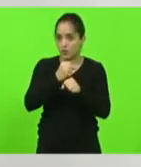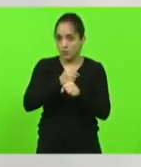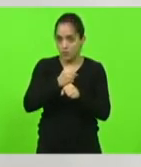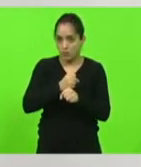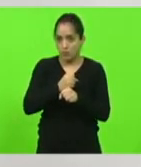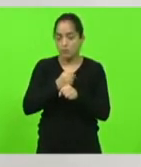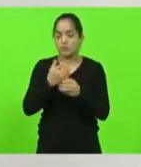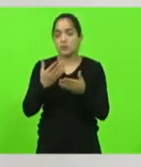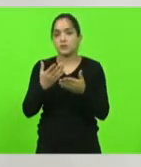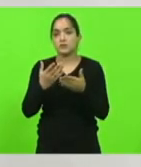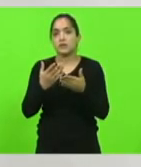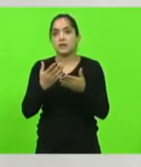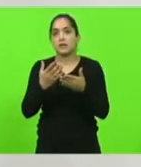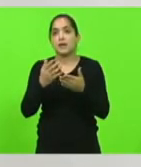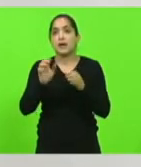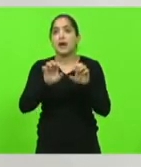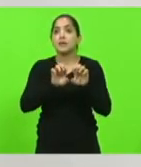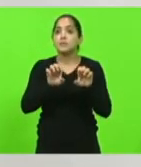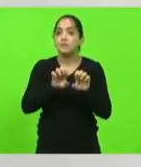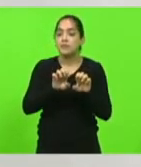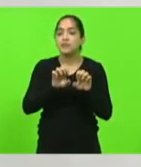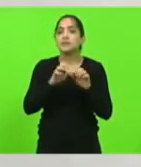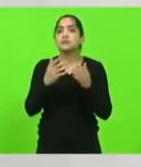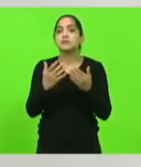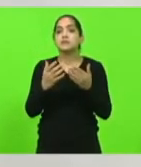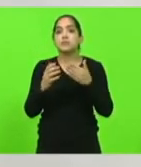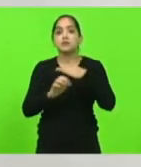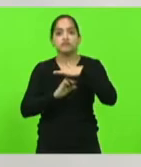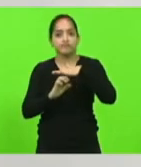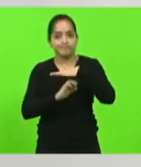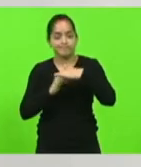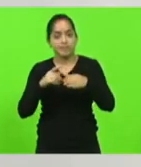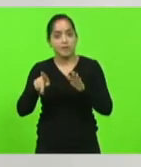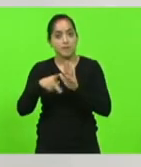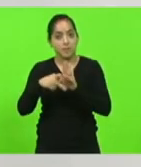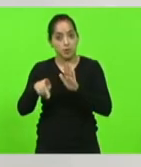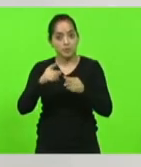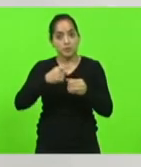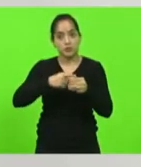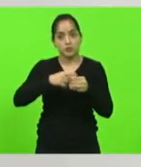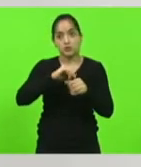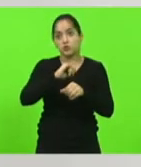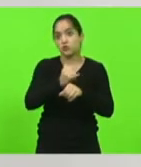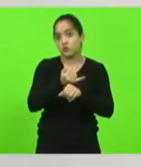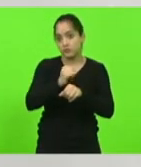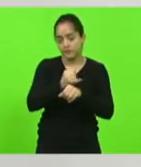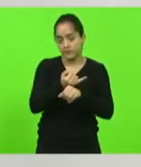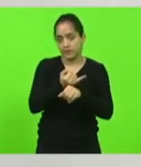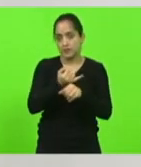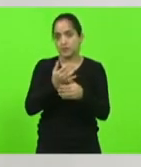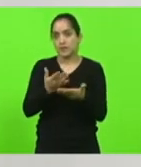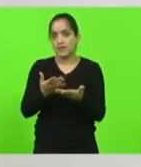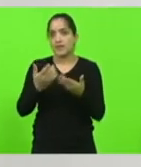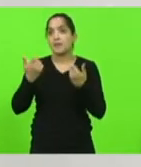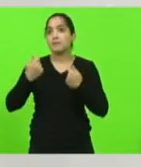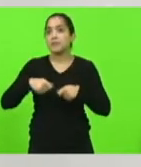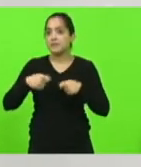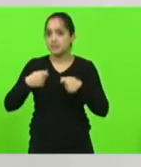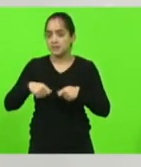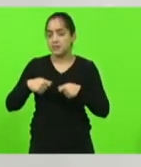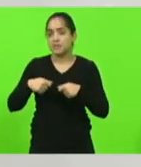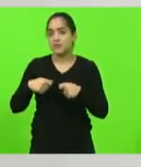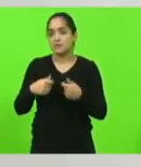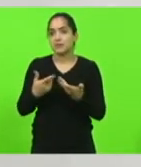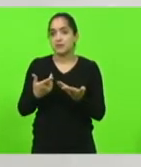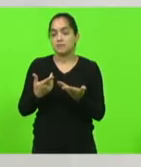vencedora que é de Joinville que vai executar aquela obra é necessário já pensar em fazer essa